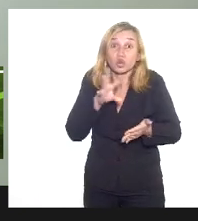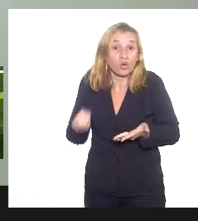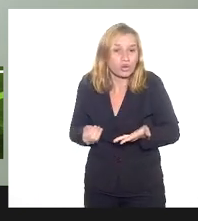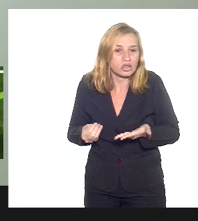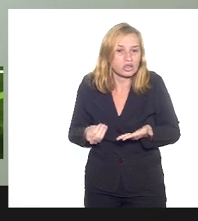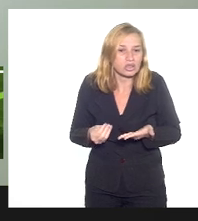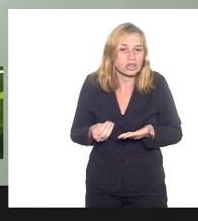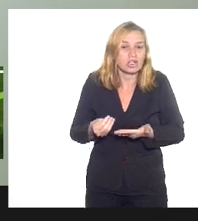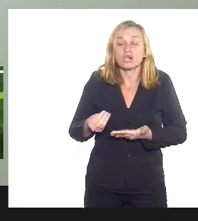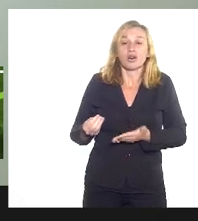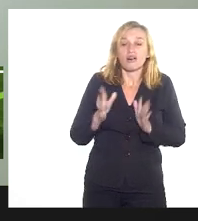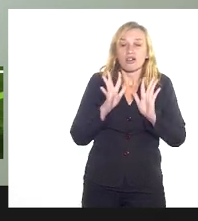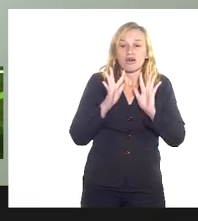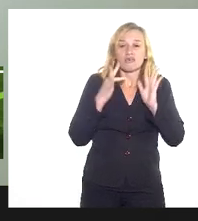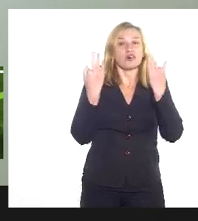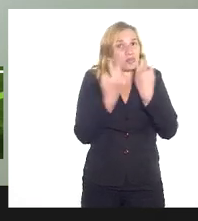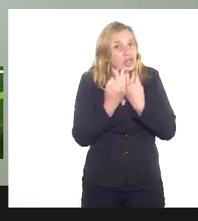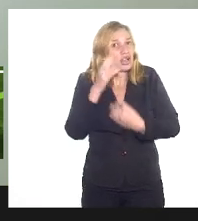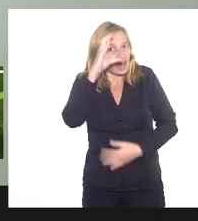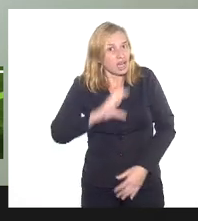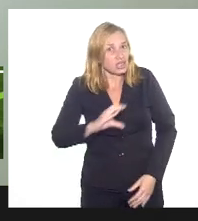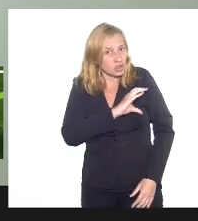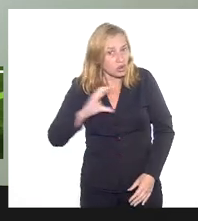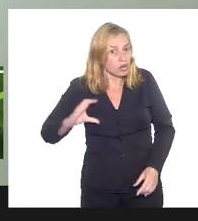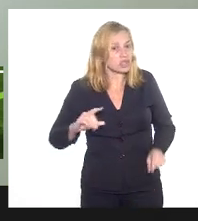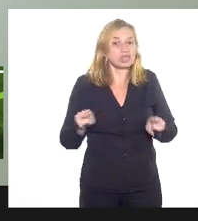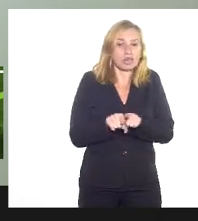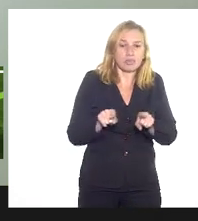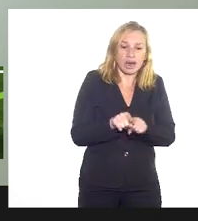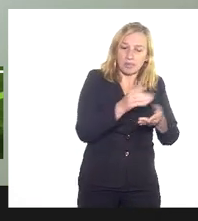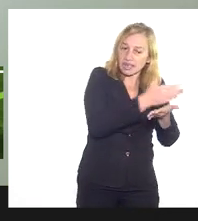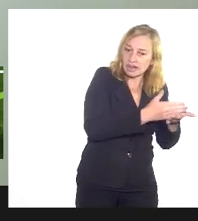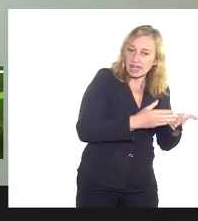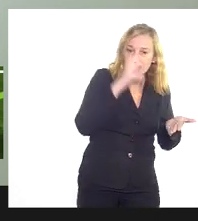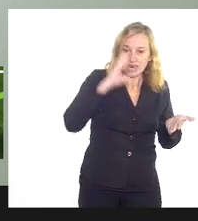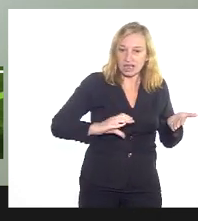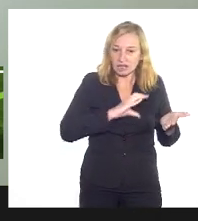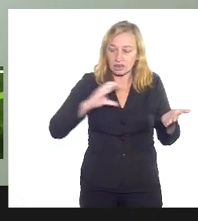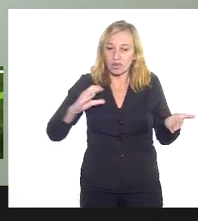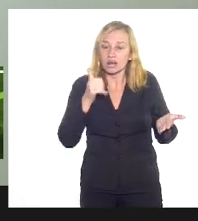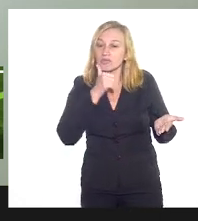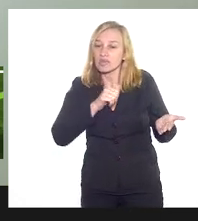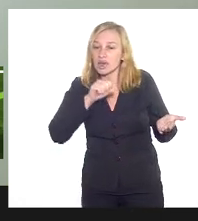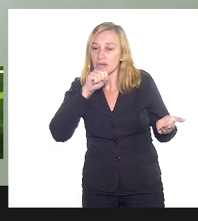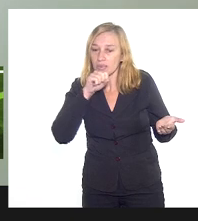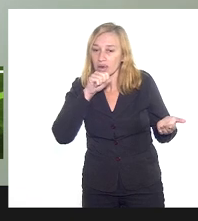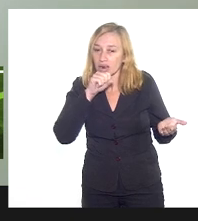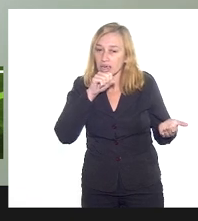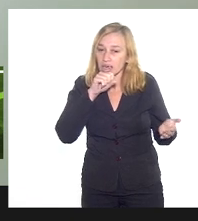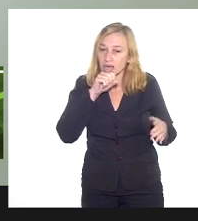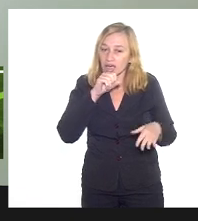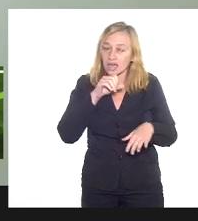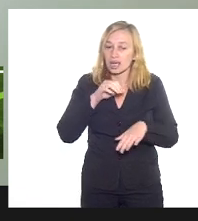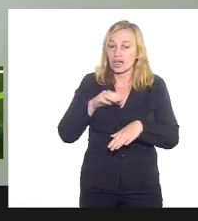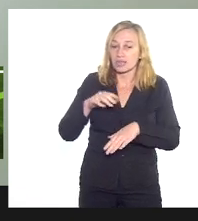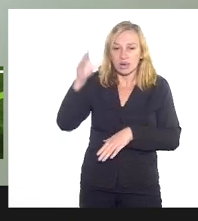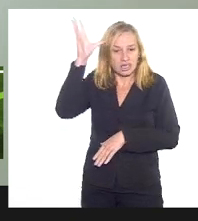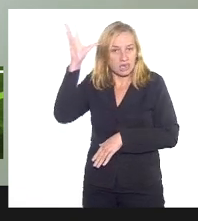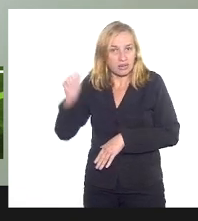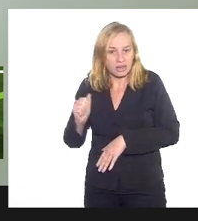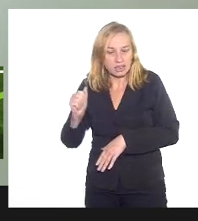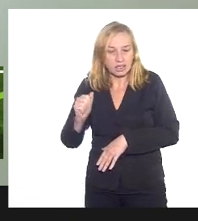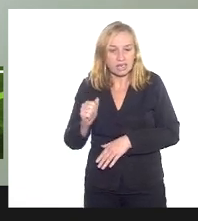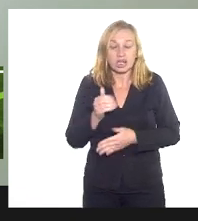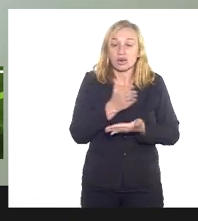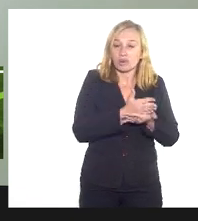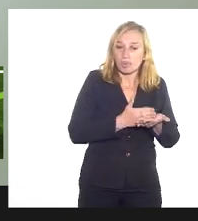e de uma família católica também, minha família é uma parte católica, meu pai católico, minha mãe mais adepta às matrizes africanas, e